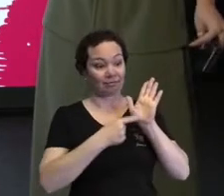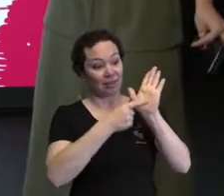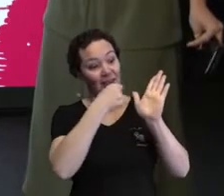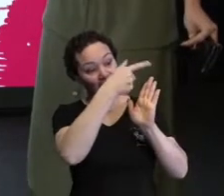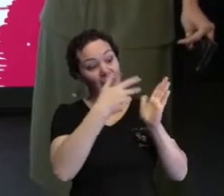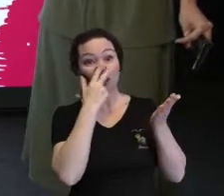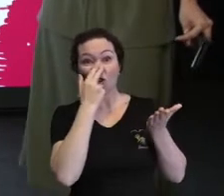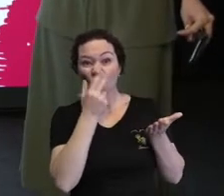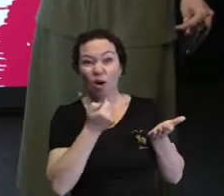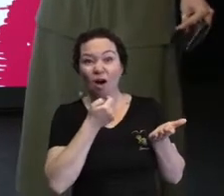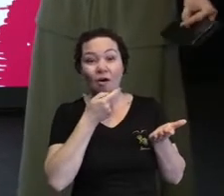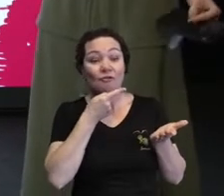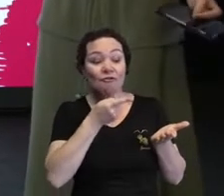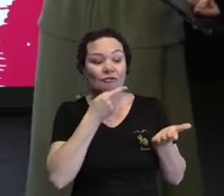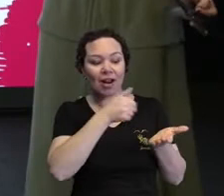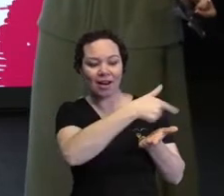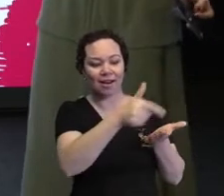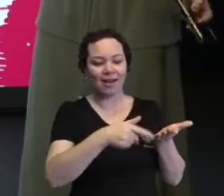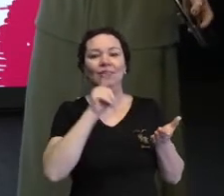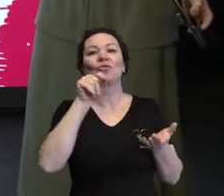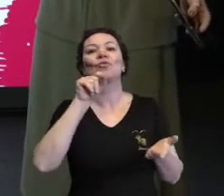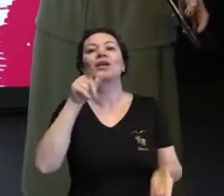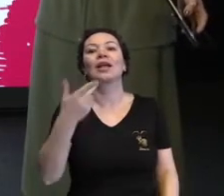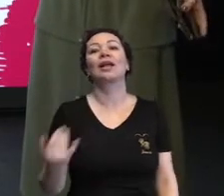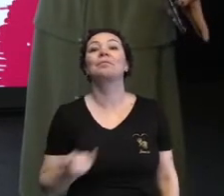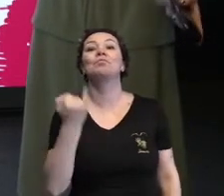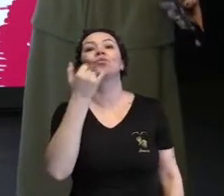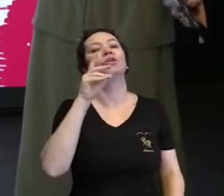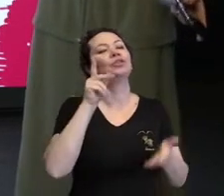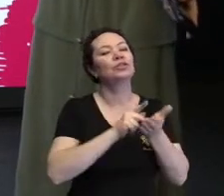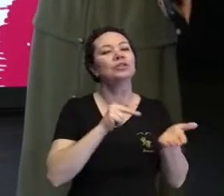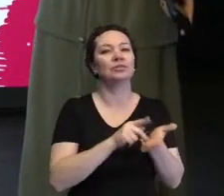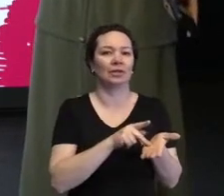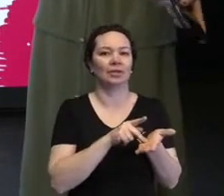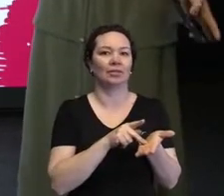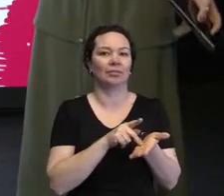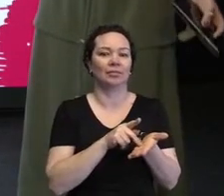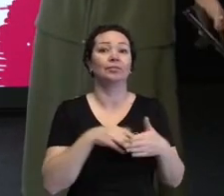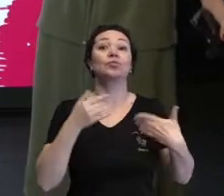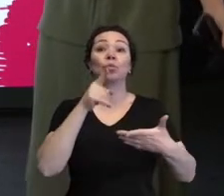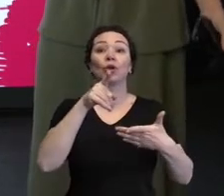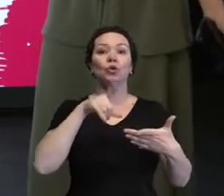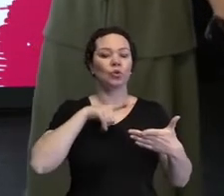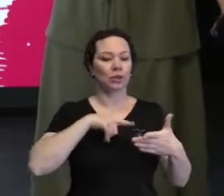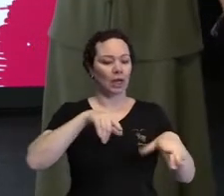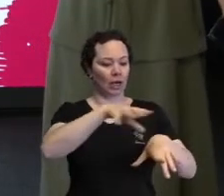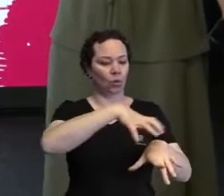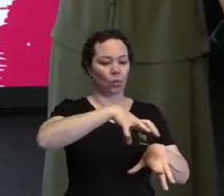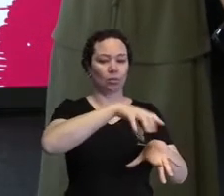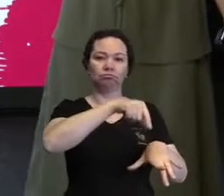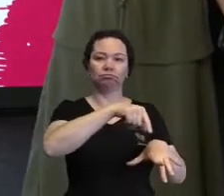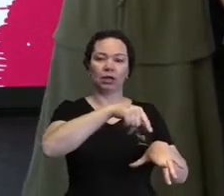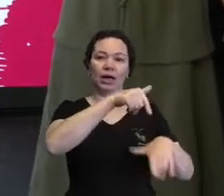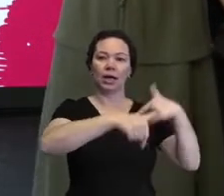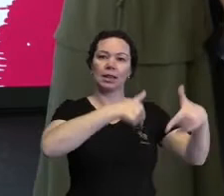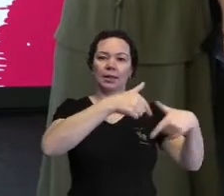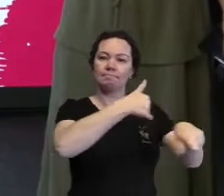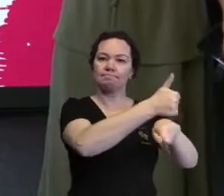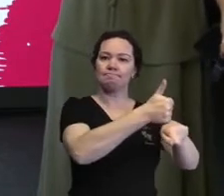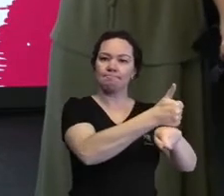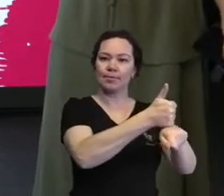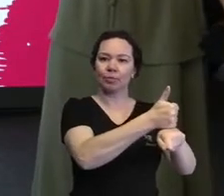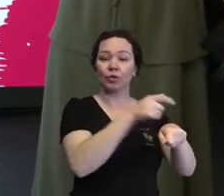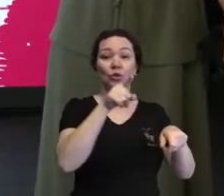falaram sobre isso. E qual a importância disso na prática? Quando a gente vai estar no ambiente profissional, por exemplo, a gente tendo essa